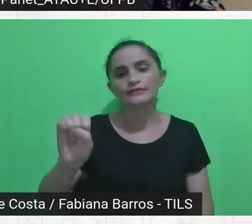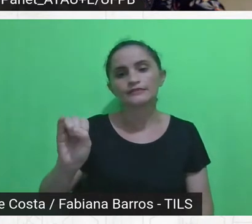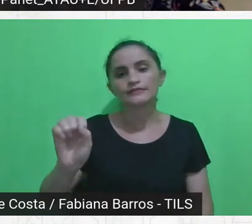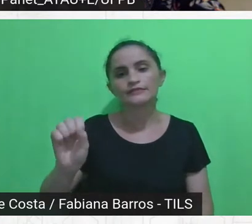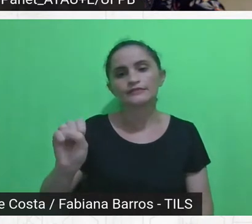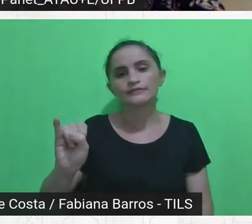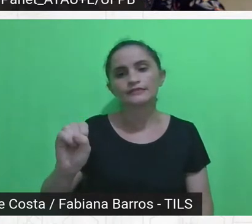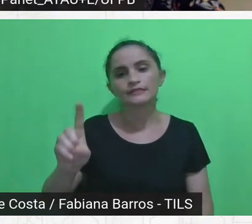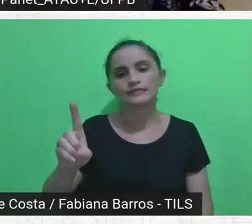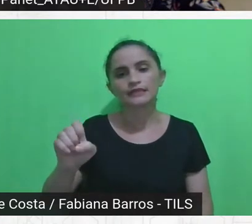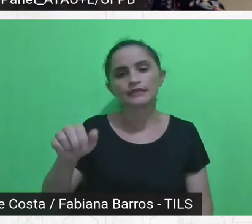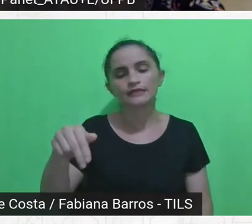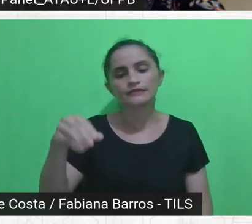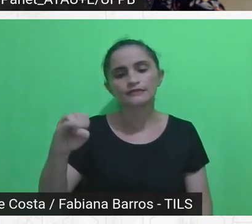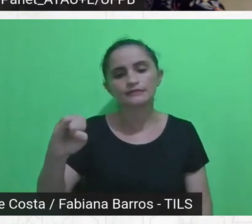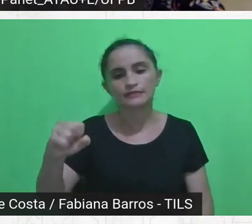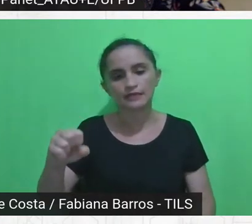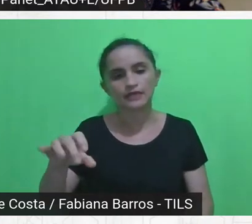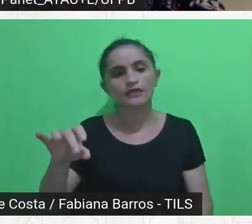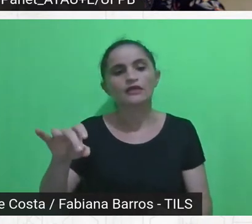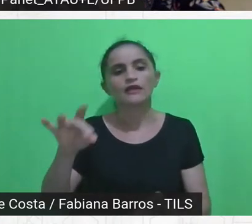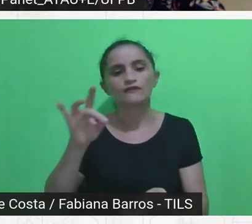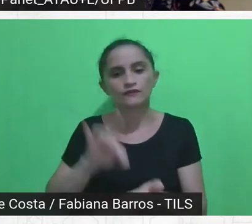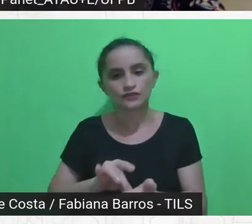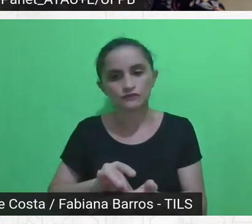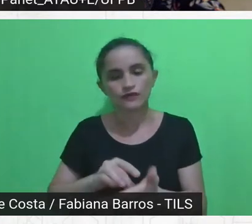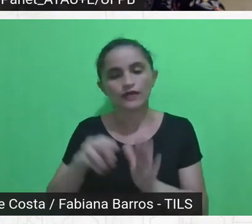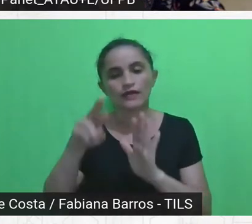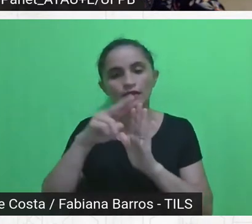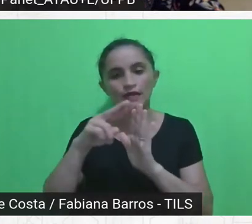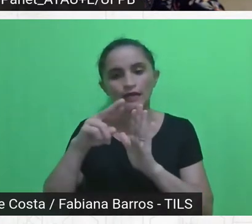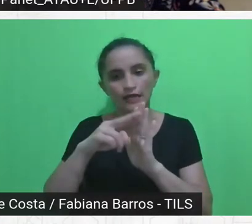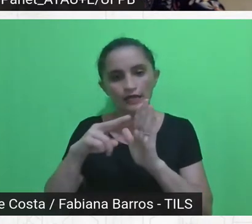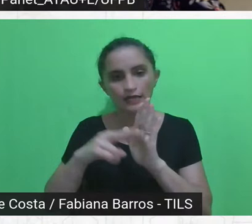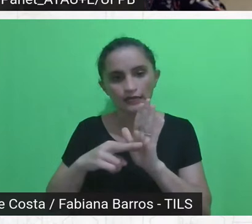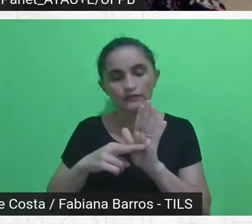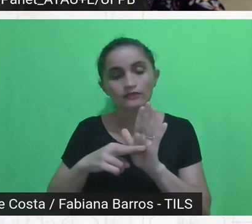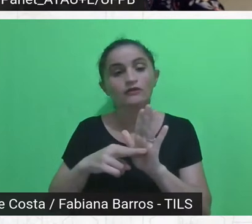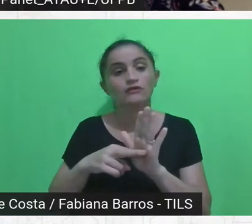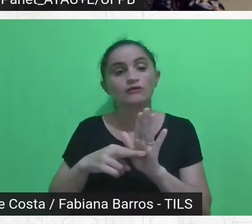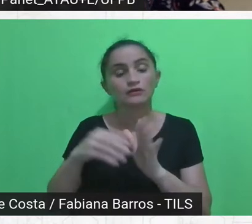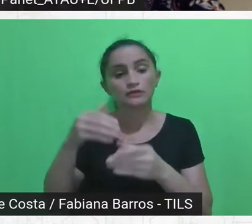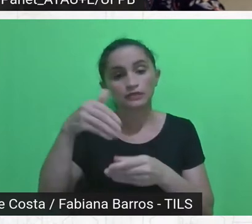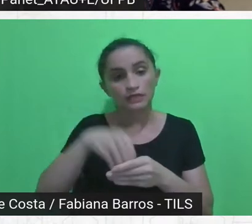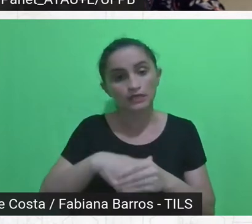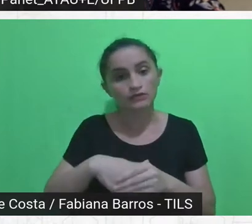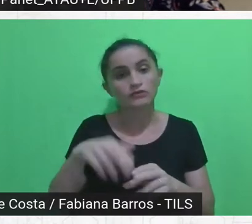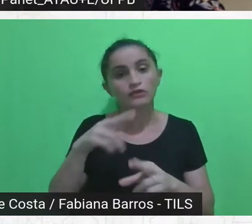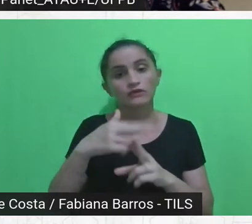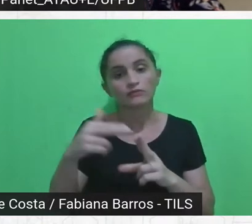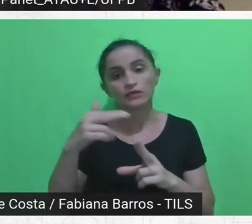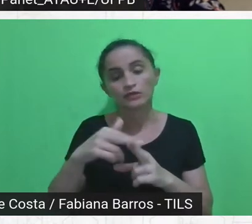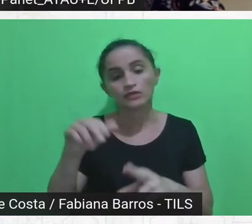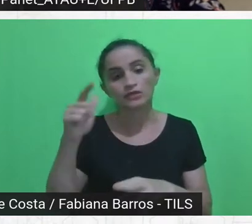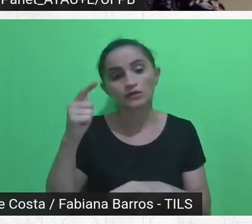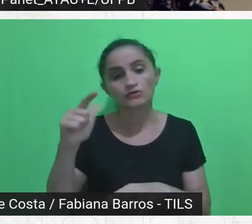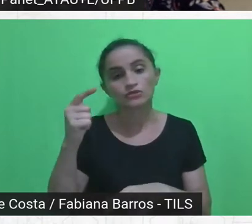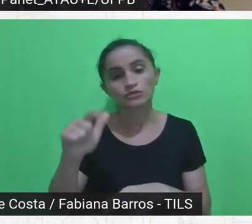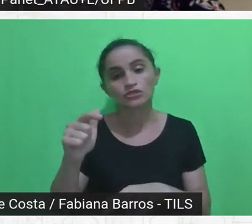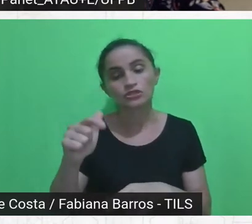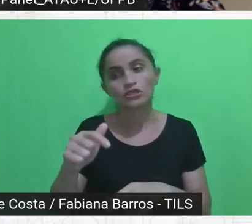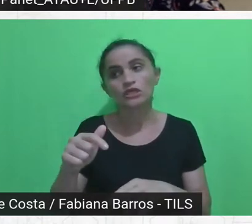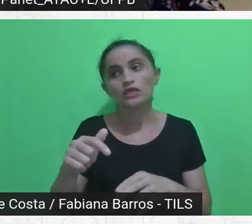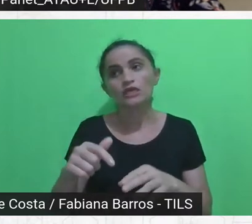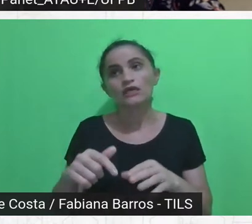Censo, então, dentro da própria instituição, não havia, pelo que eu entendi, instrumentos de regularização de